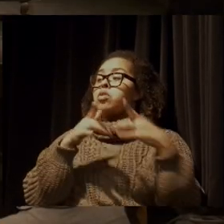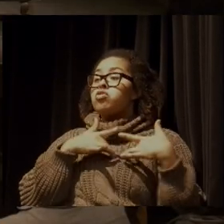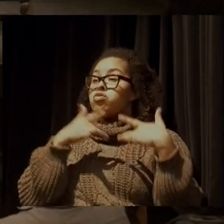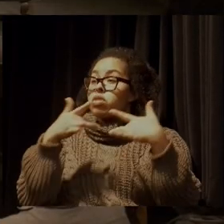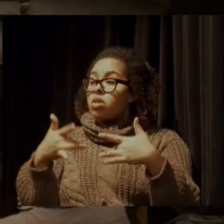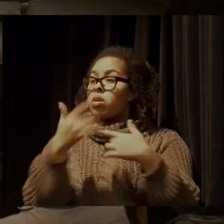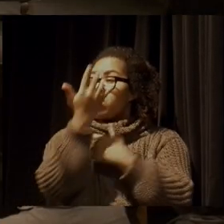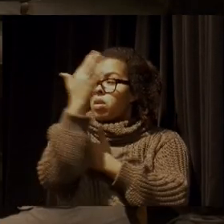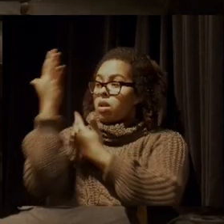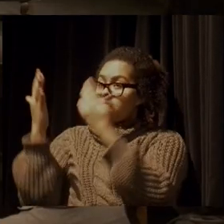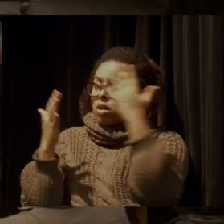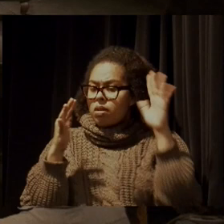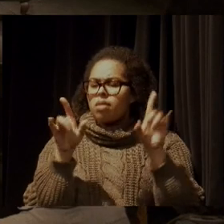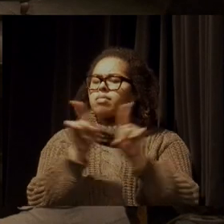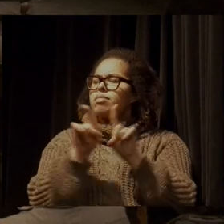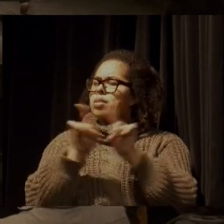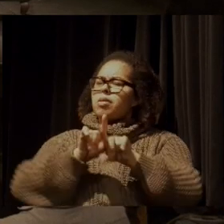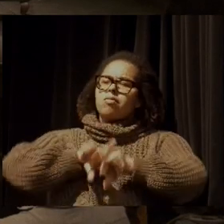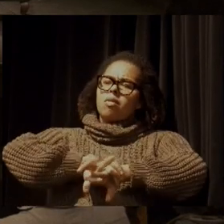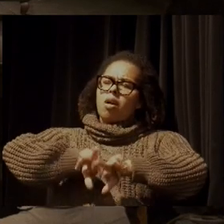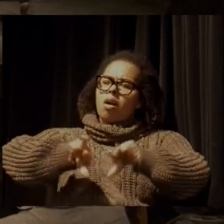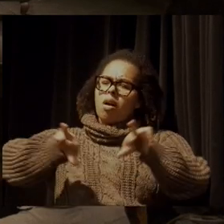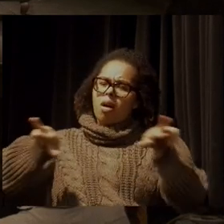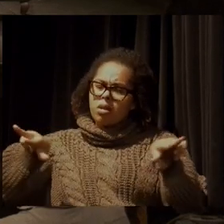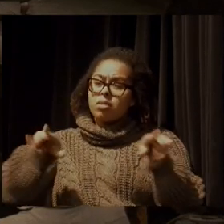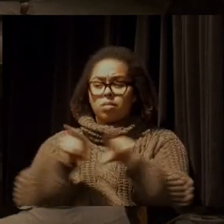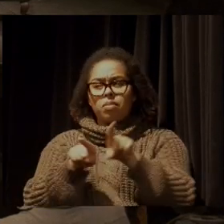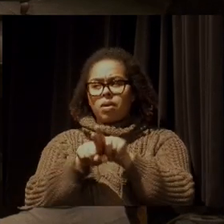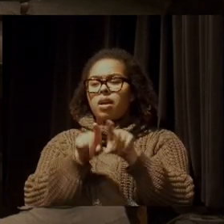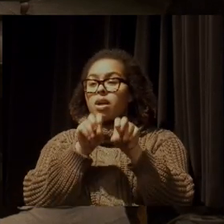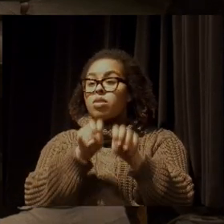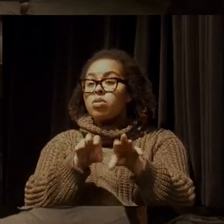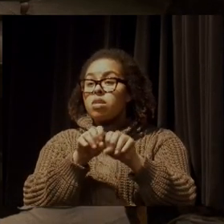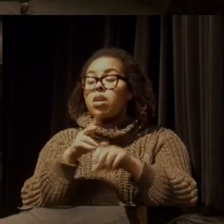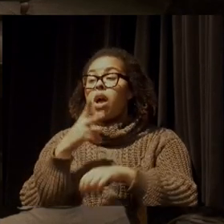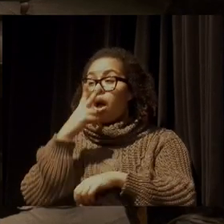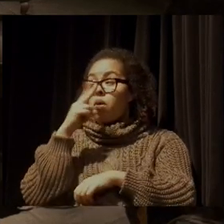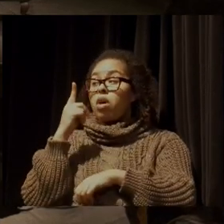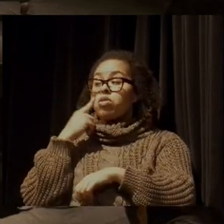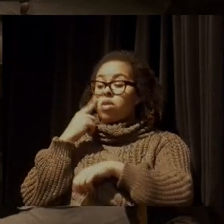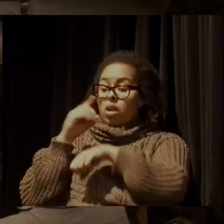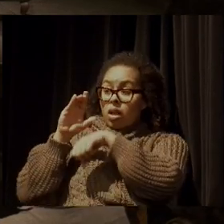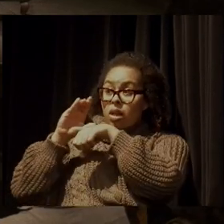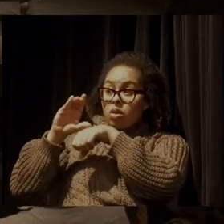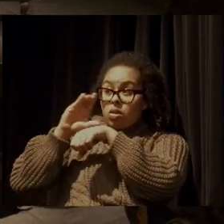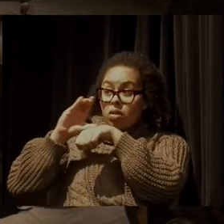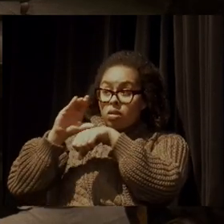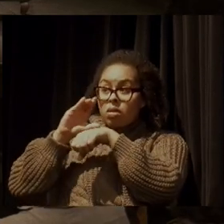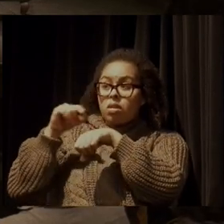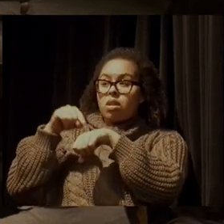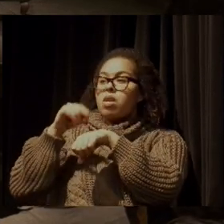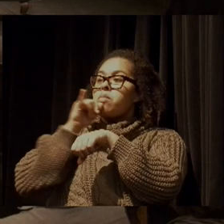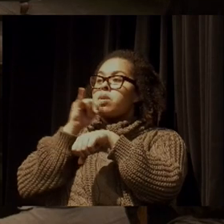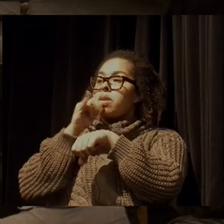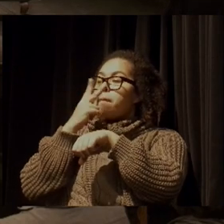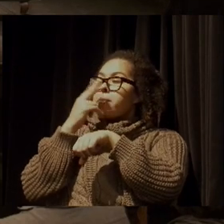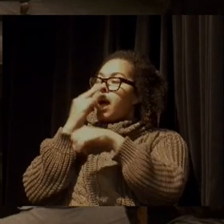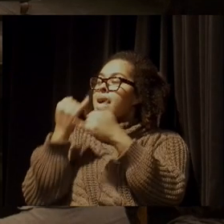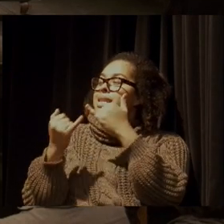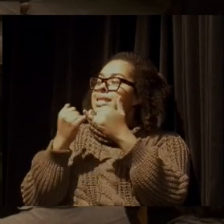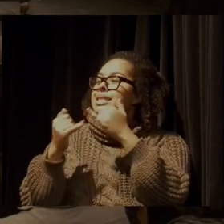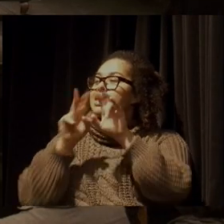ela foi generosa com a educação, enfim, eu acho que a Constituinte, a Constituição, acabou sendo a grande barreira